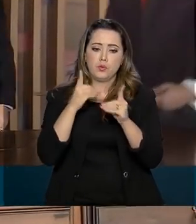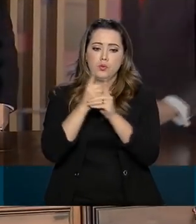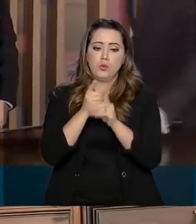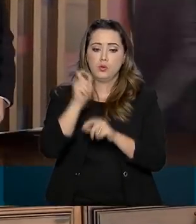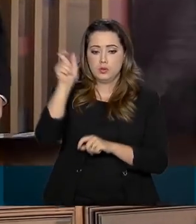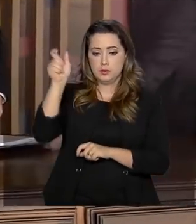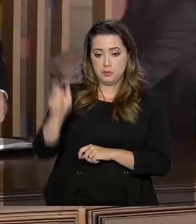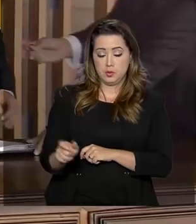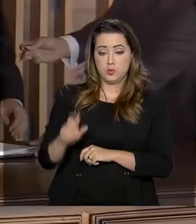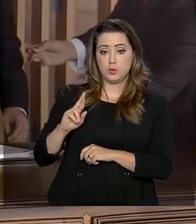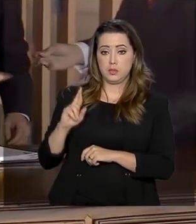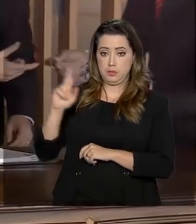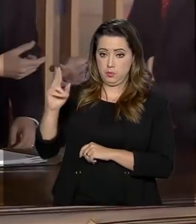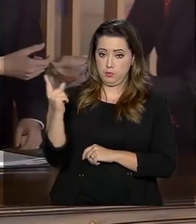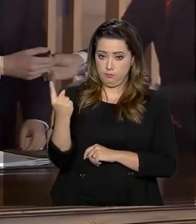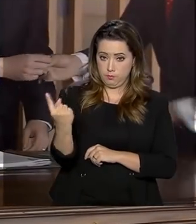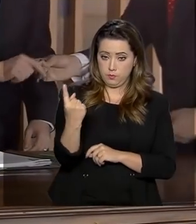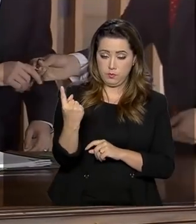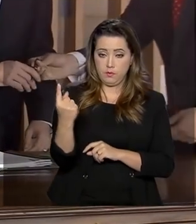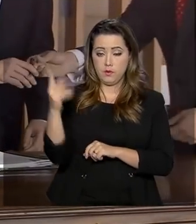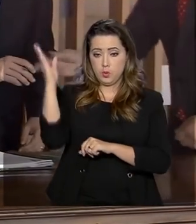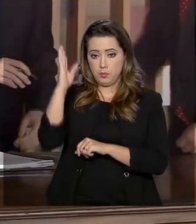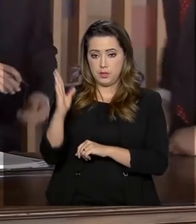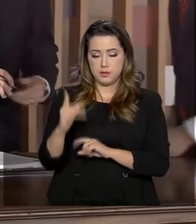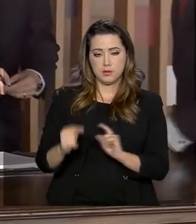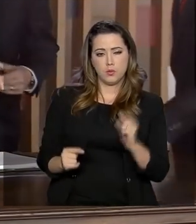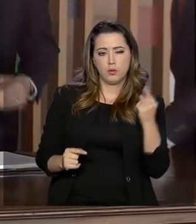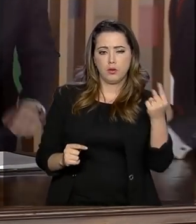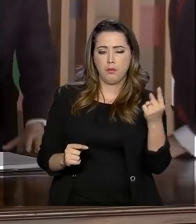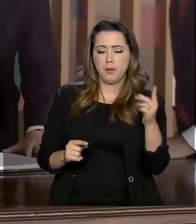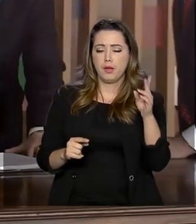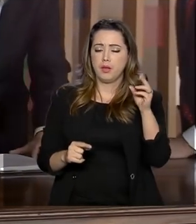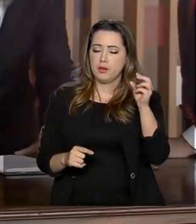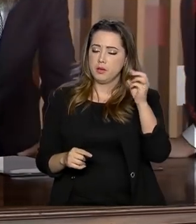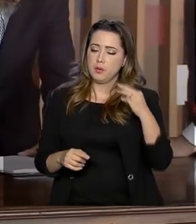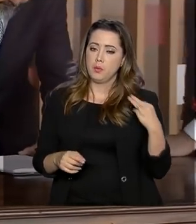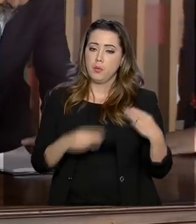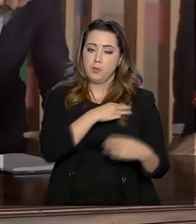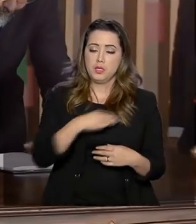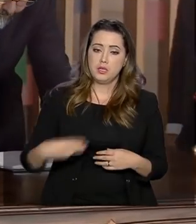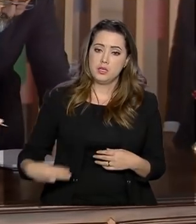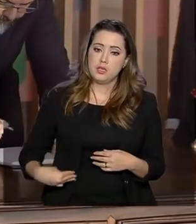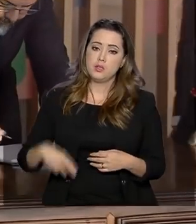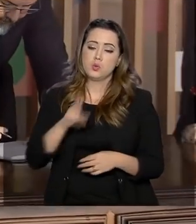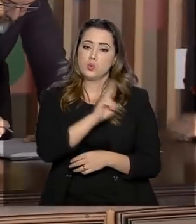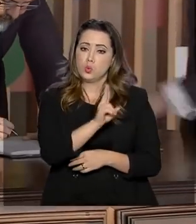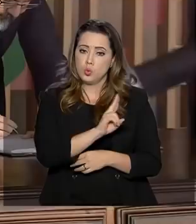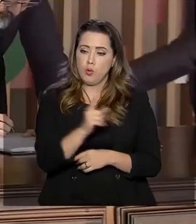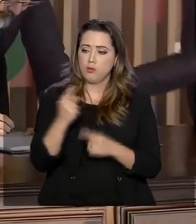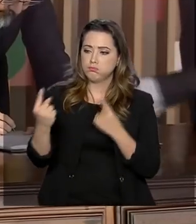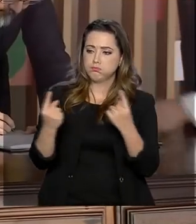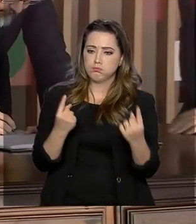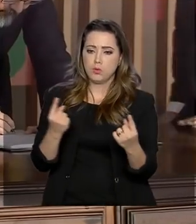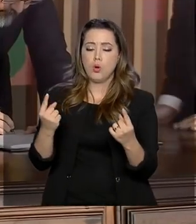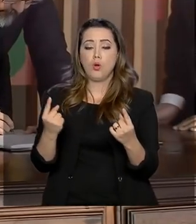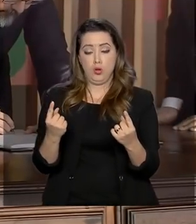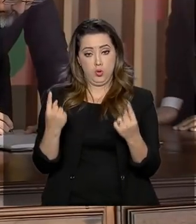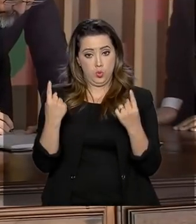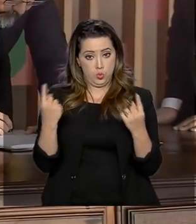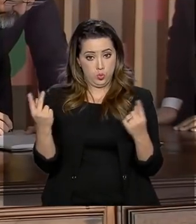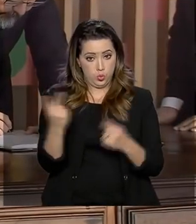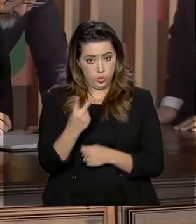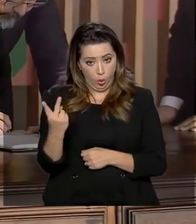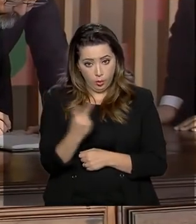o chanceler brasileiro Ernesto Araújo e o ministro das Relações Exteriores do Uruguai, Rodolfo Ninóvoa. Os dois